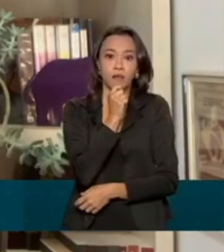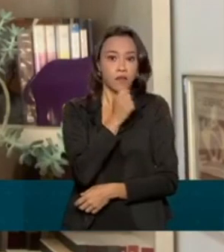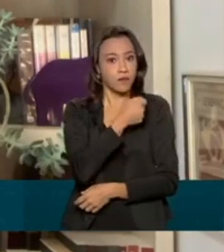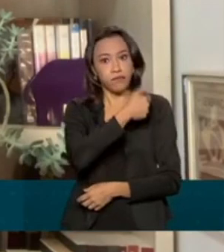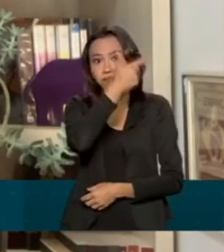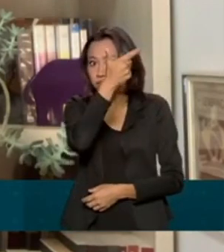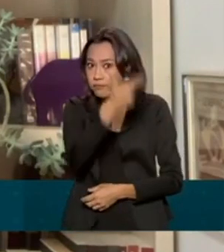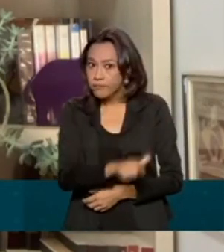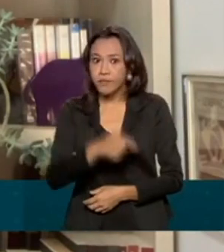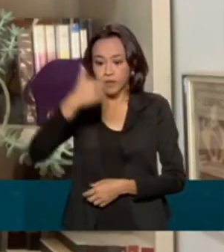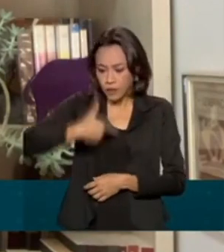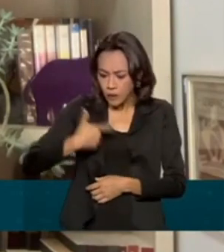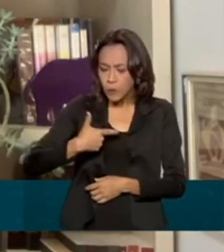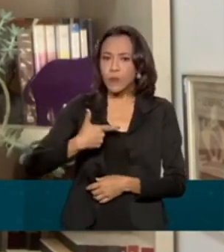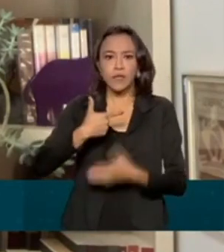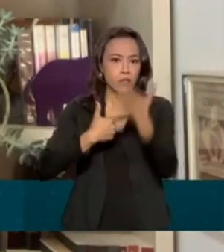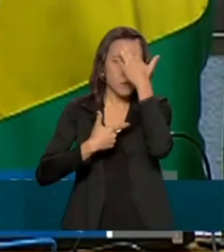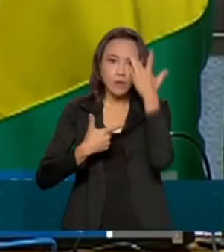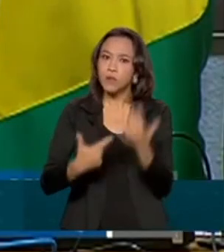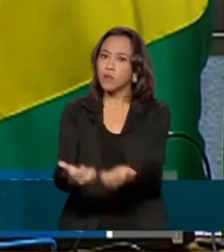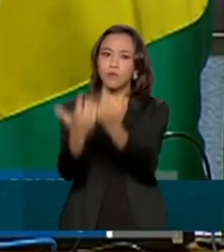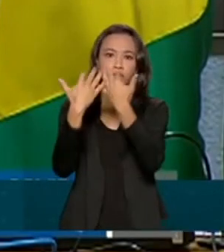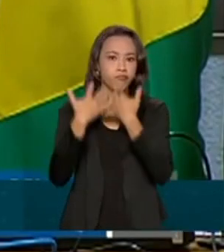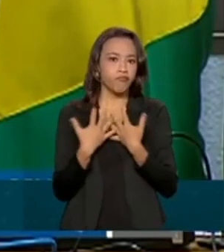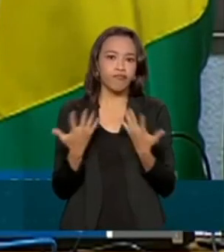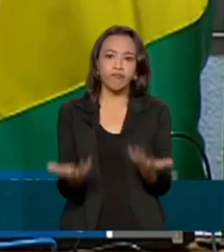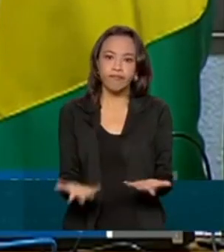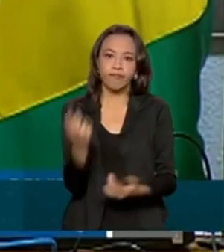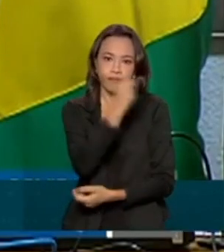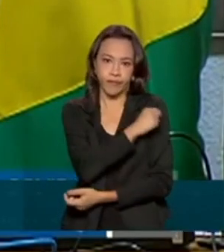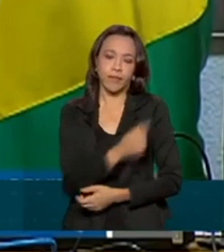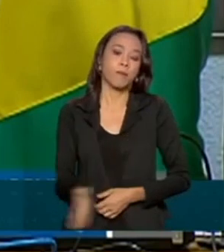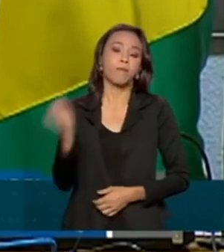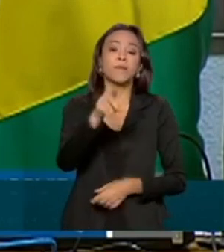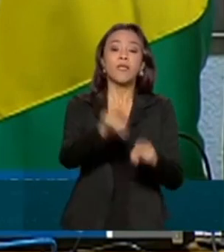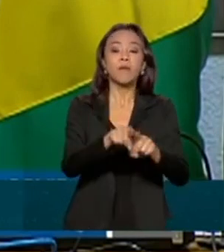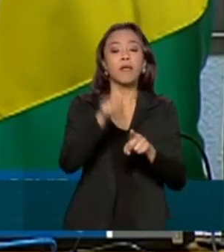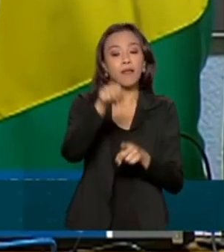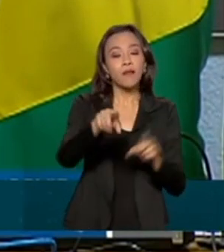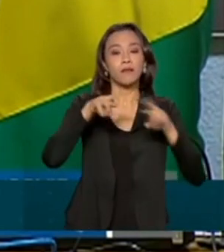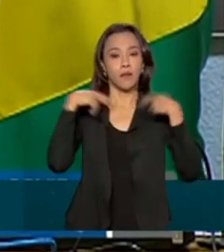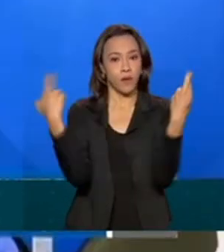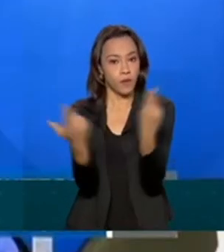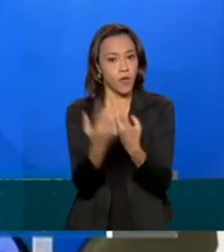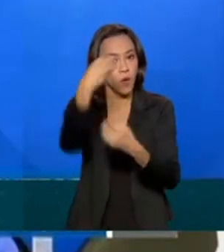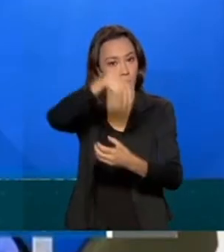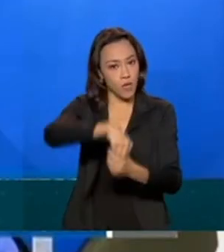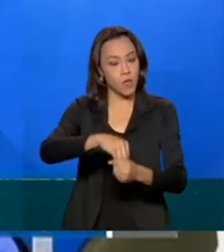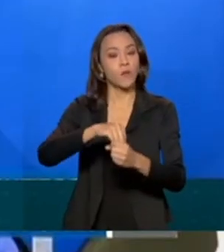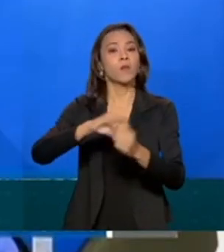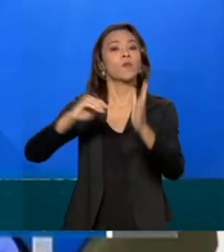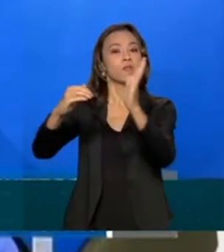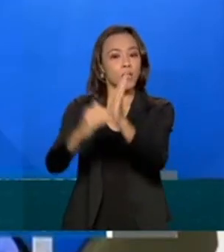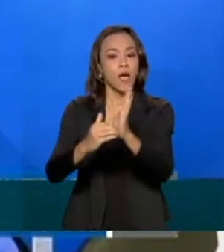repetir na aplicação da segunda dose. Também na reunião da Comissão Temporária da Covid-19 no Senado, o